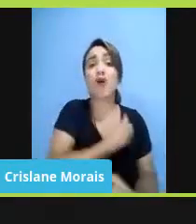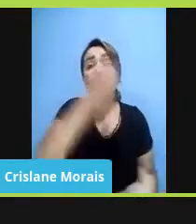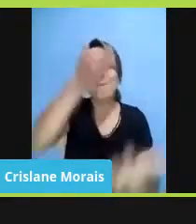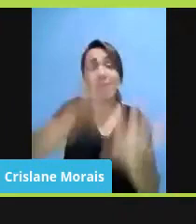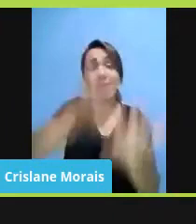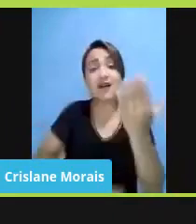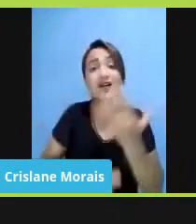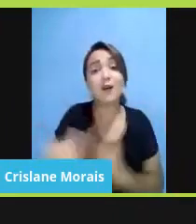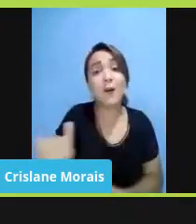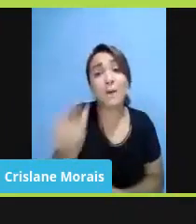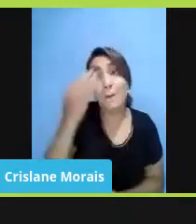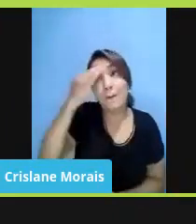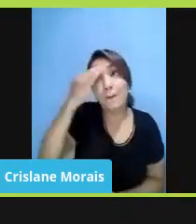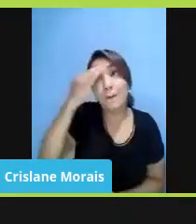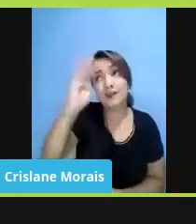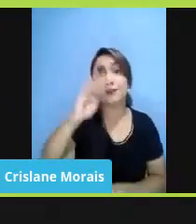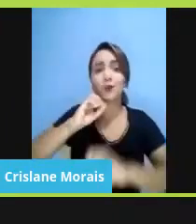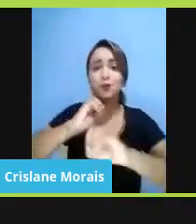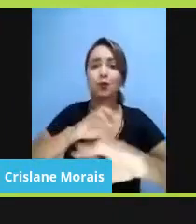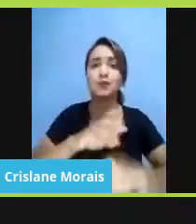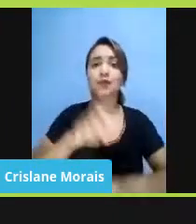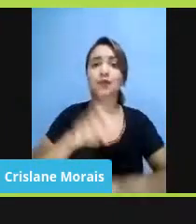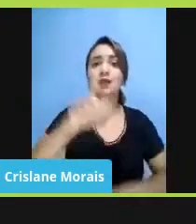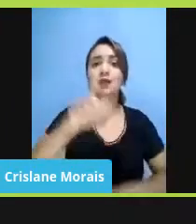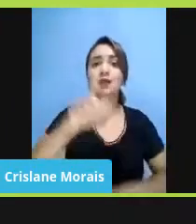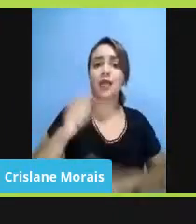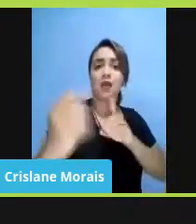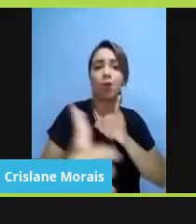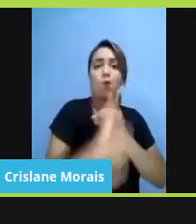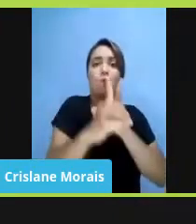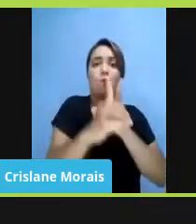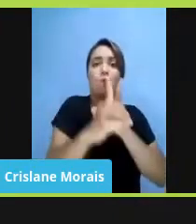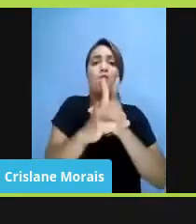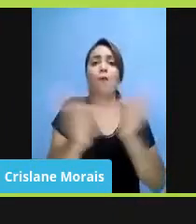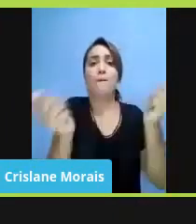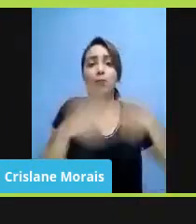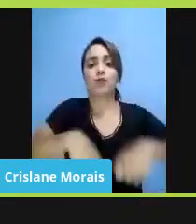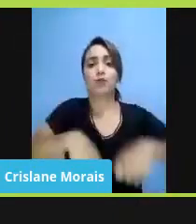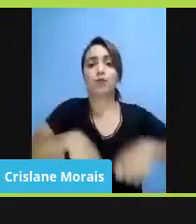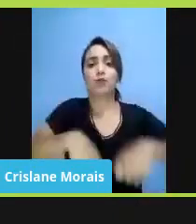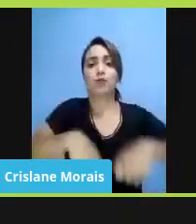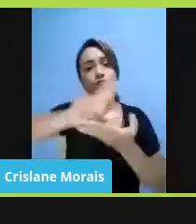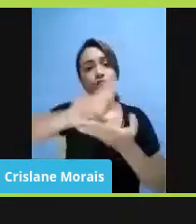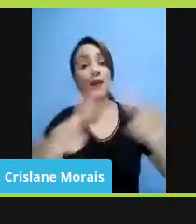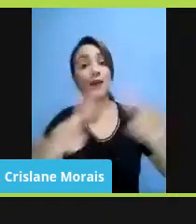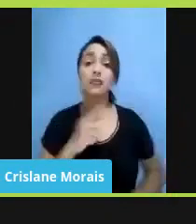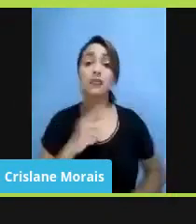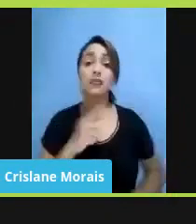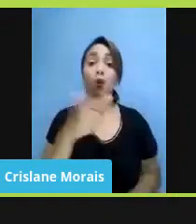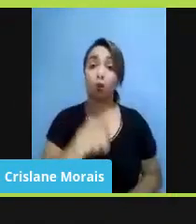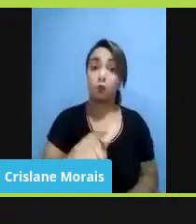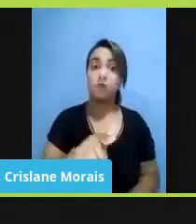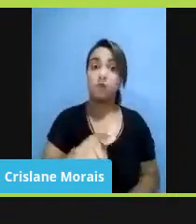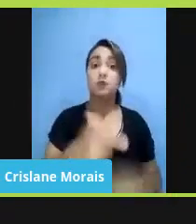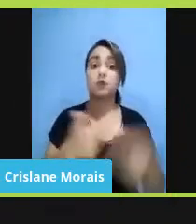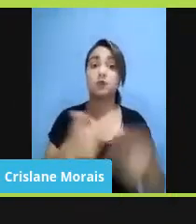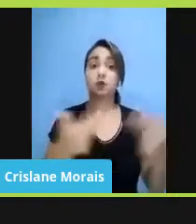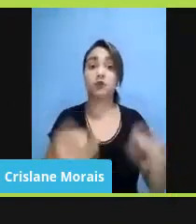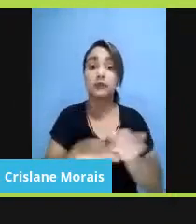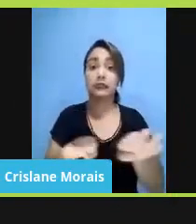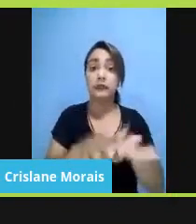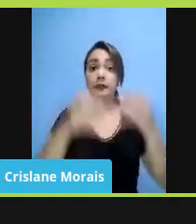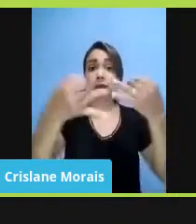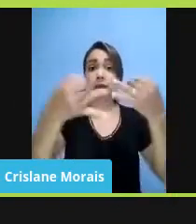educação, que é o encontro que permite a diversidade. Agora, ainda tem uma outra coisa, que o que estão chamando também de